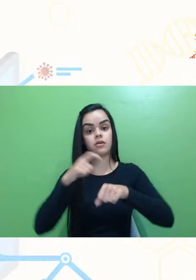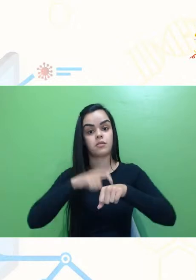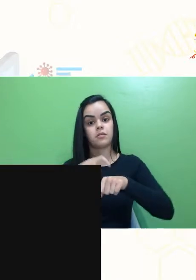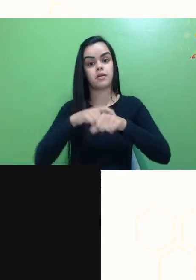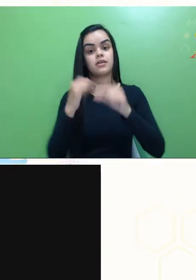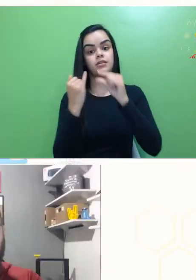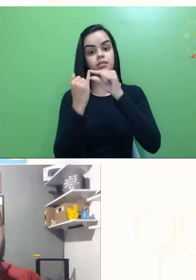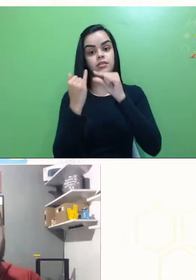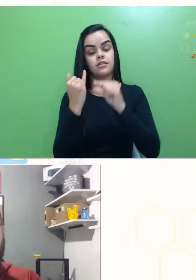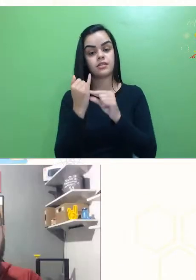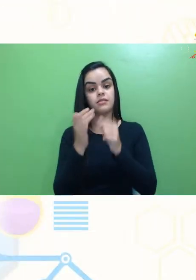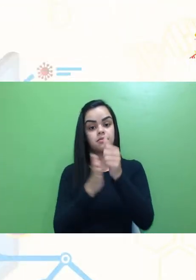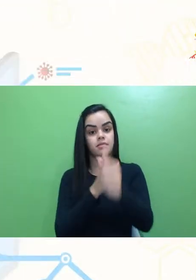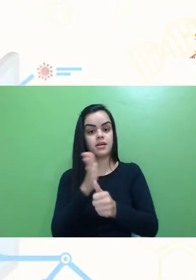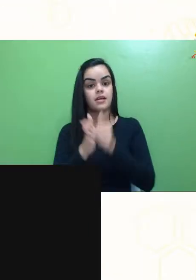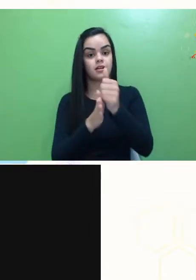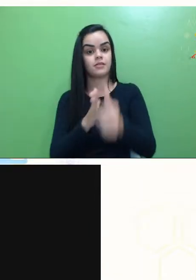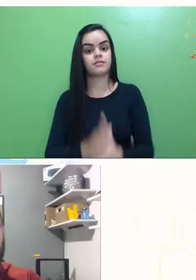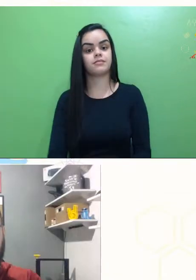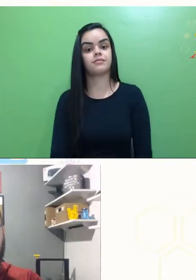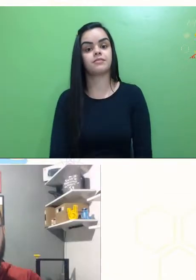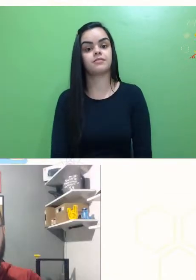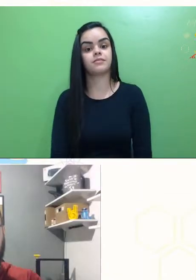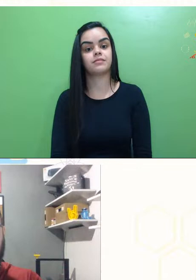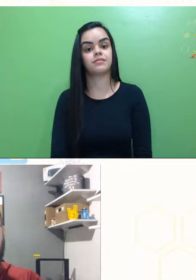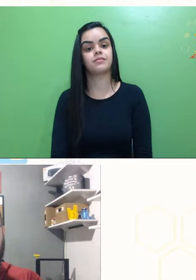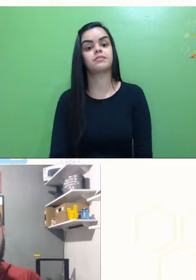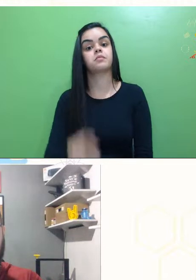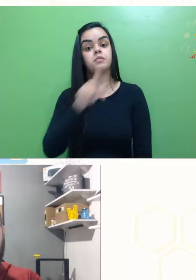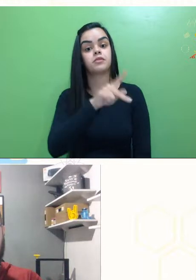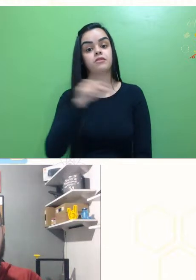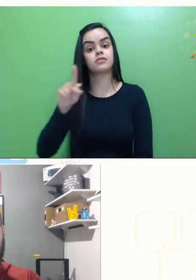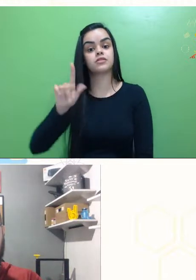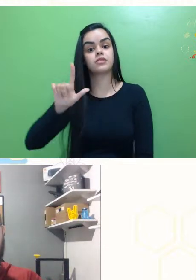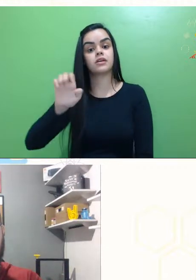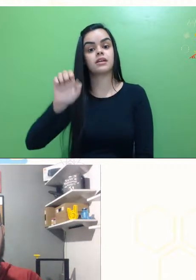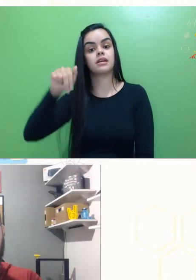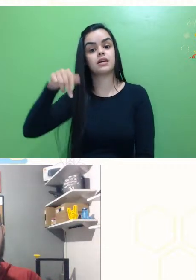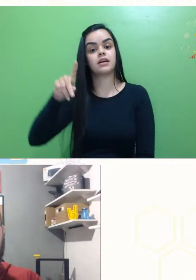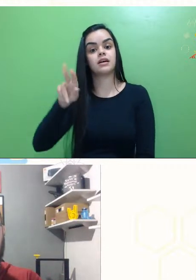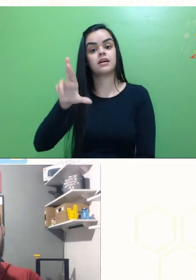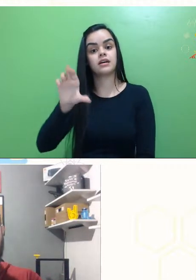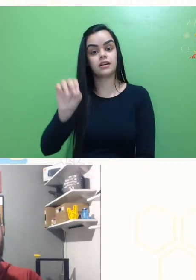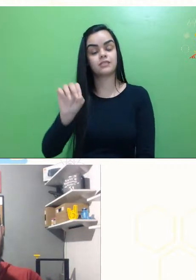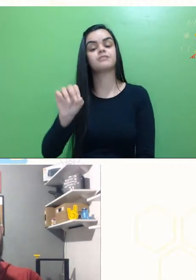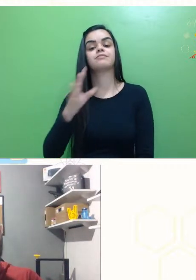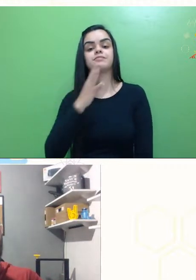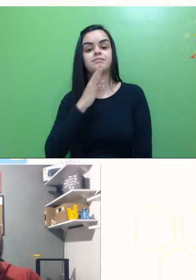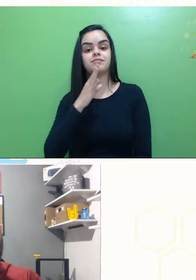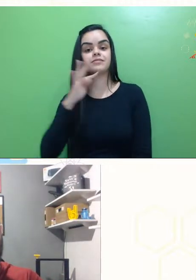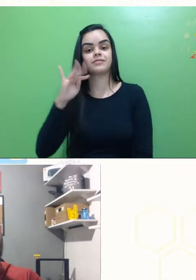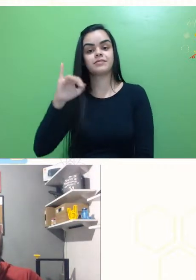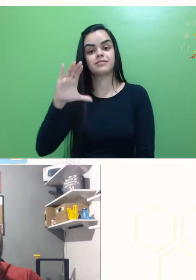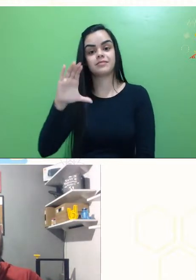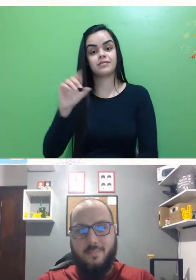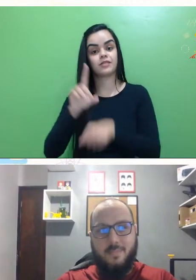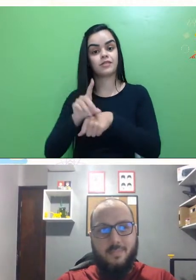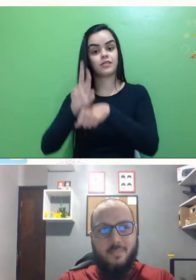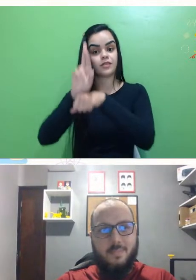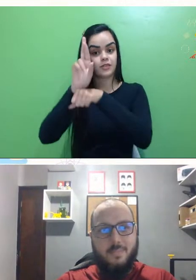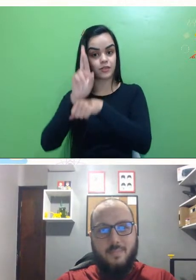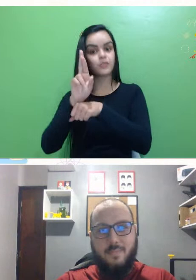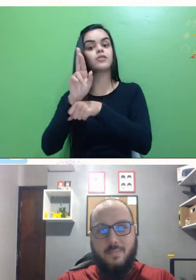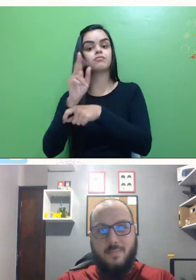no IFPR Campos Paranaguá. Professor Leandro Pereira, mais conhecido como TICO, doutor em Ecologia e